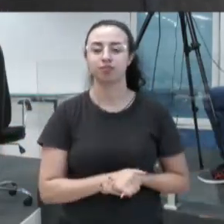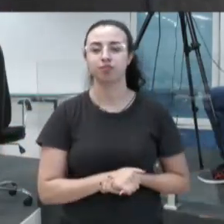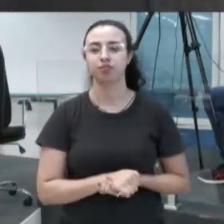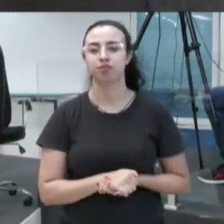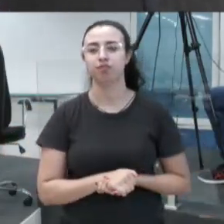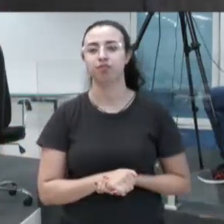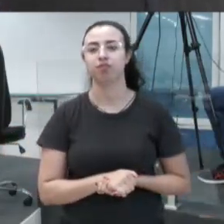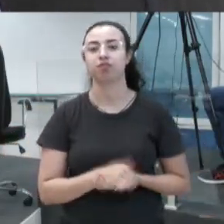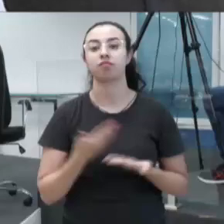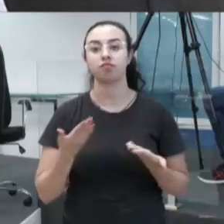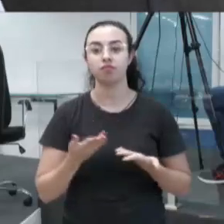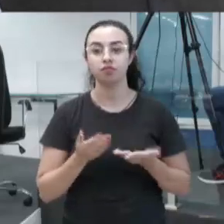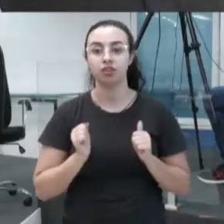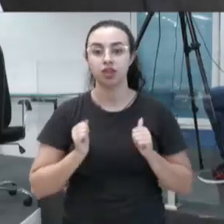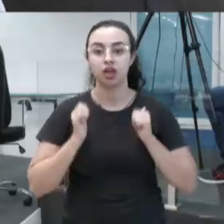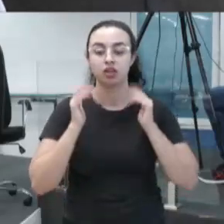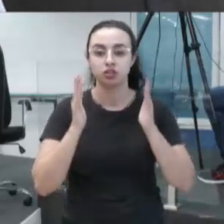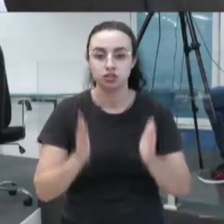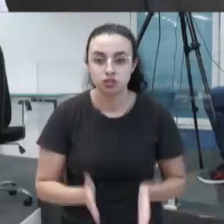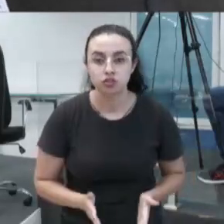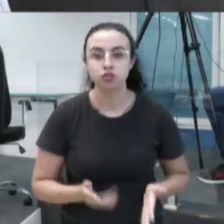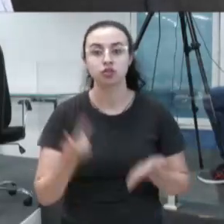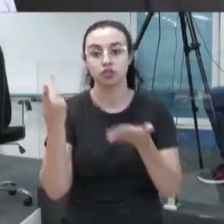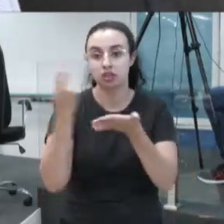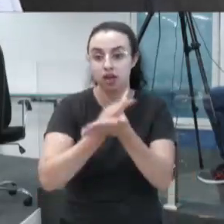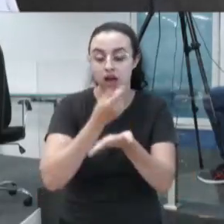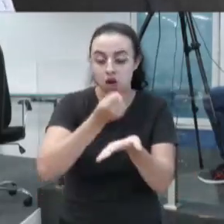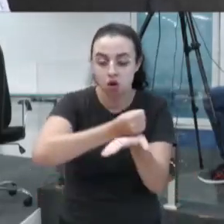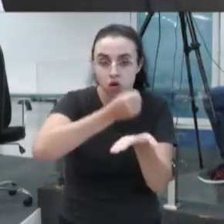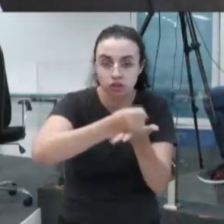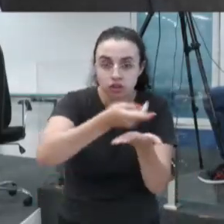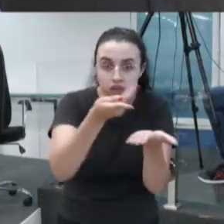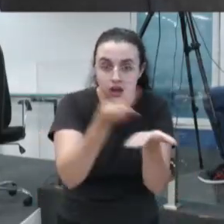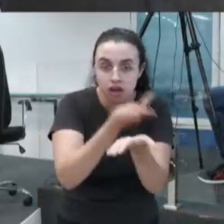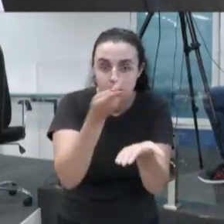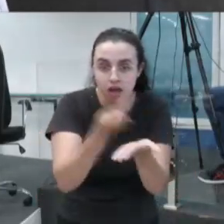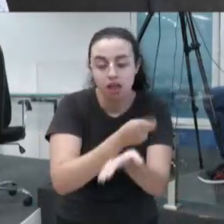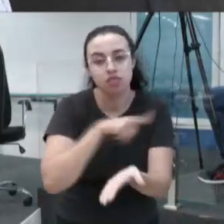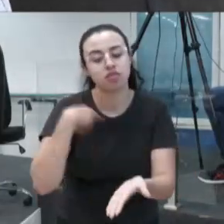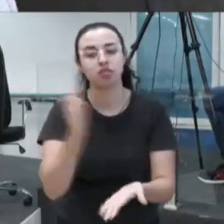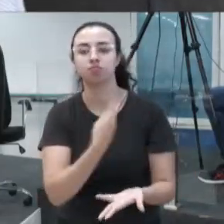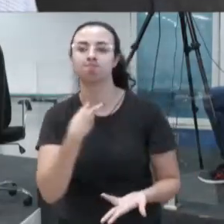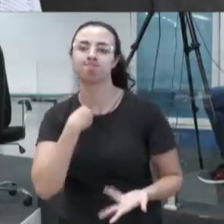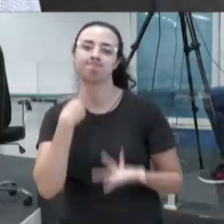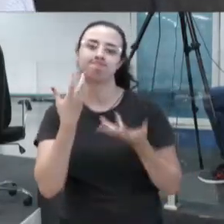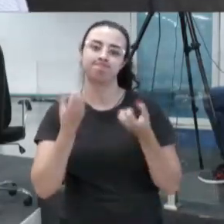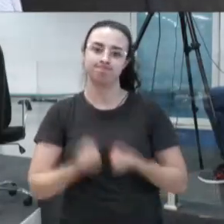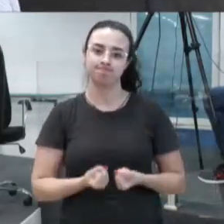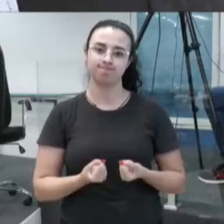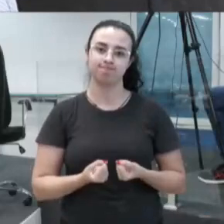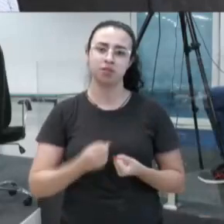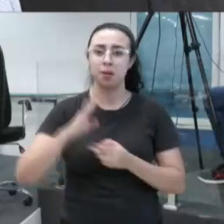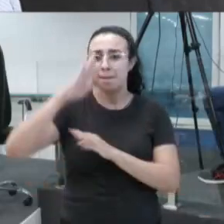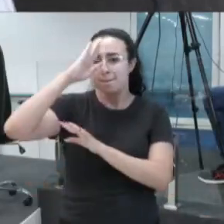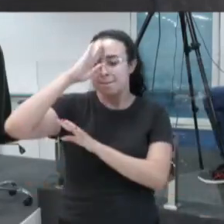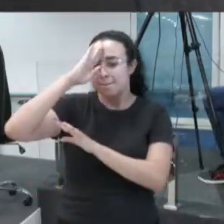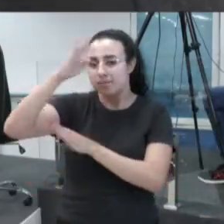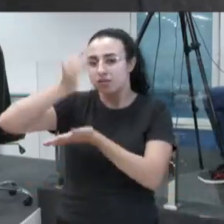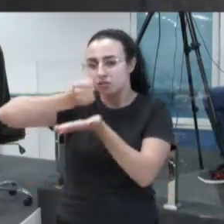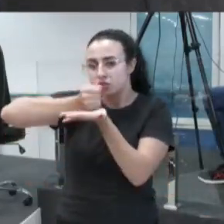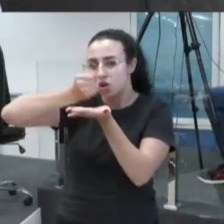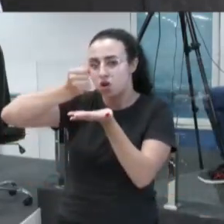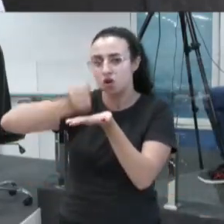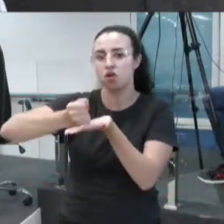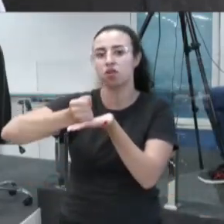Gente, atos ilegais, contratações ilegais, isso aqui a casa não pode mais deixar. E principalmente, os contratos. Eu estou